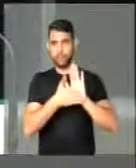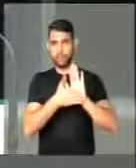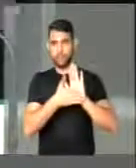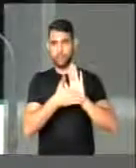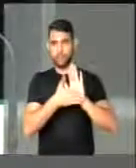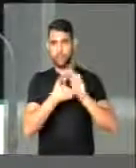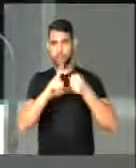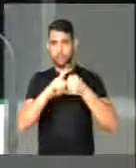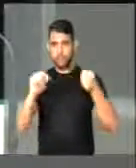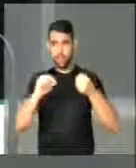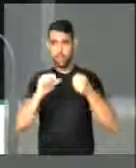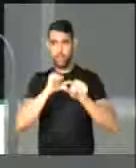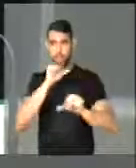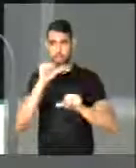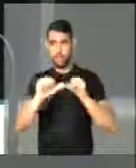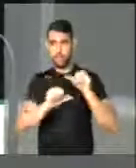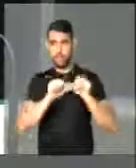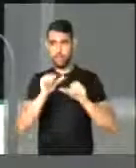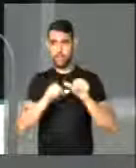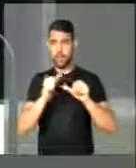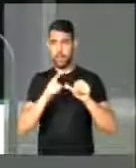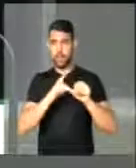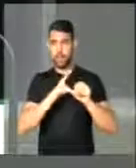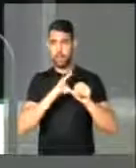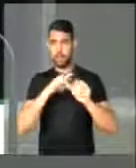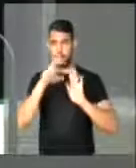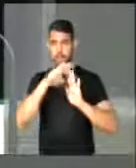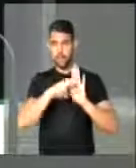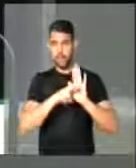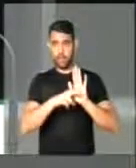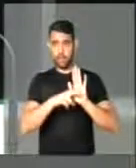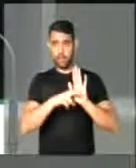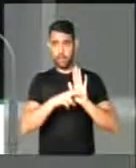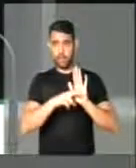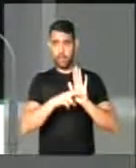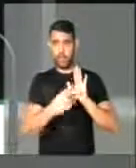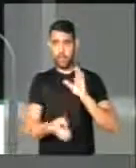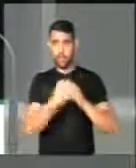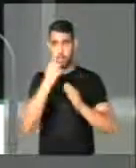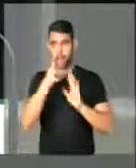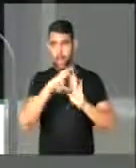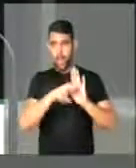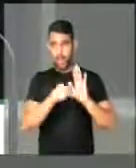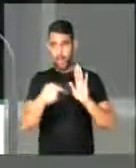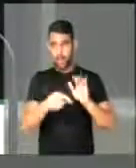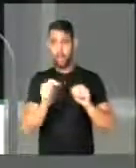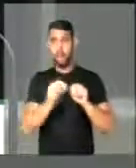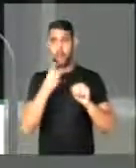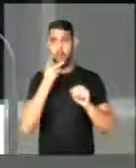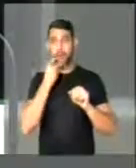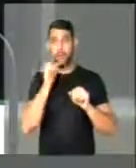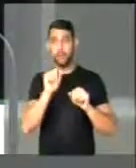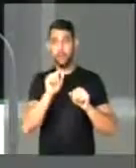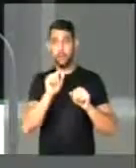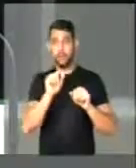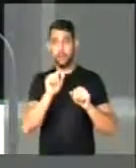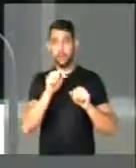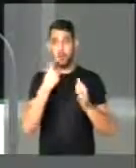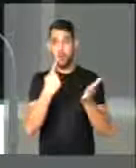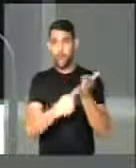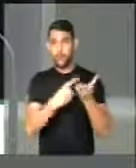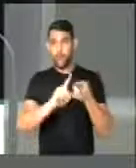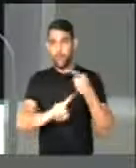do artigo, que altera essa indisciplina, normatiza esta condição, estabelece o